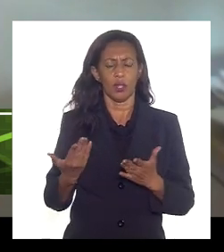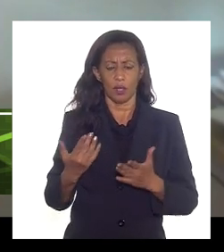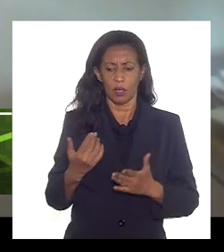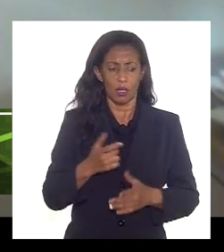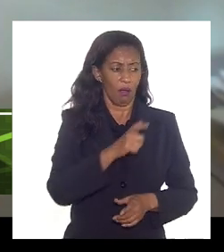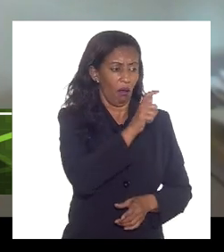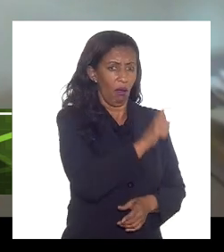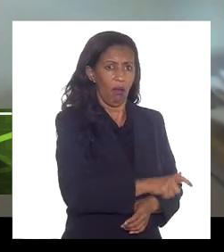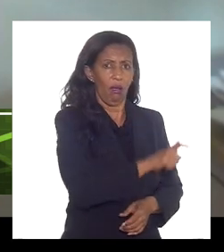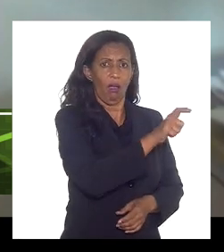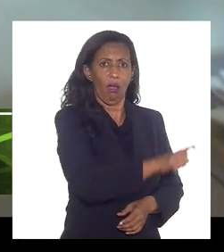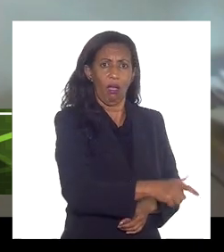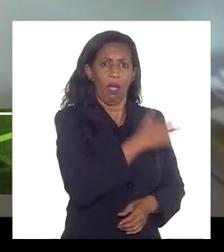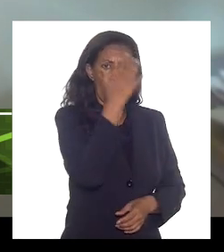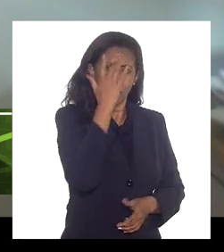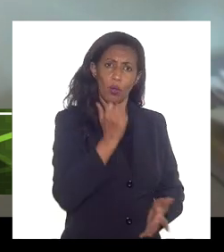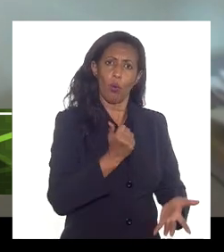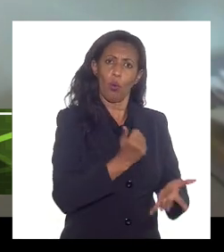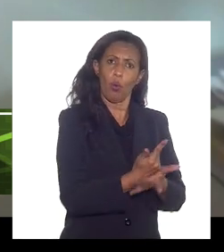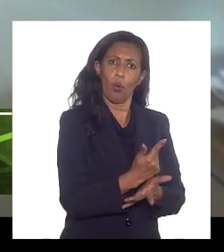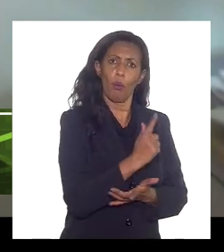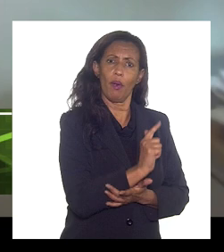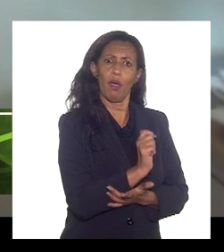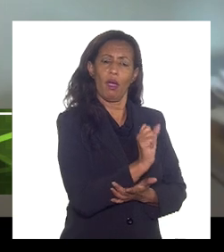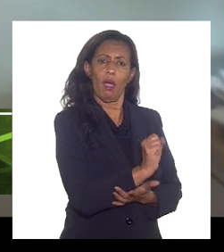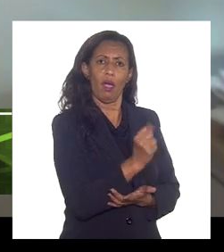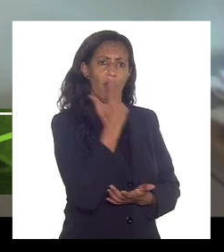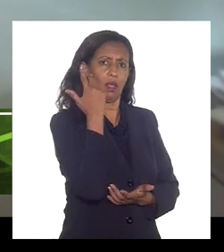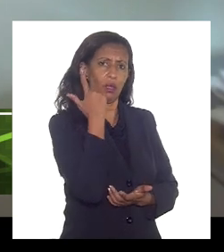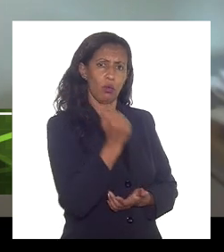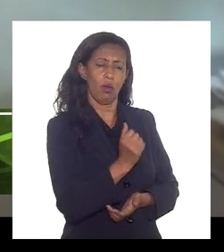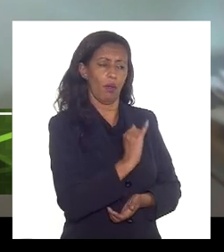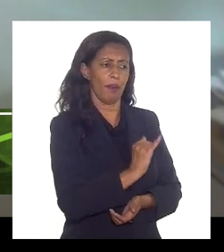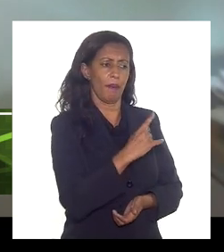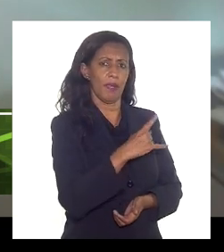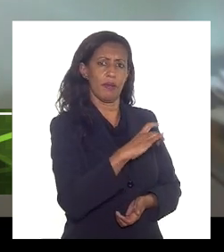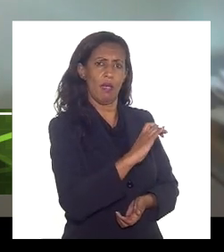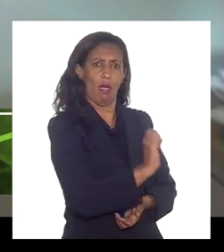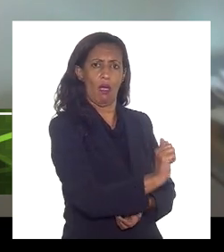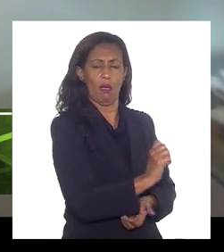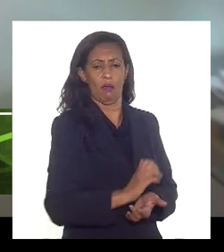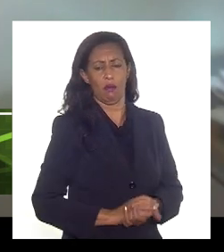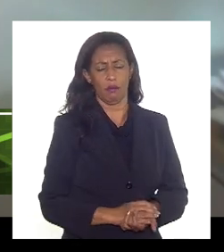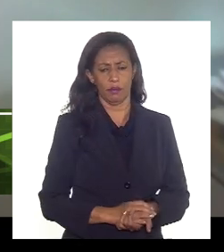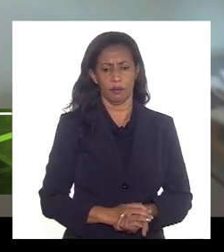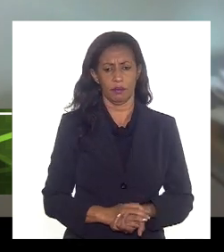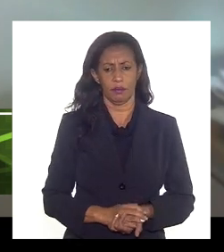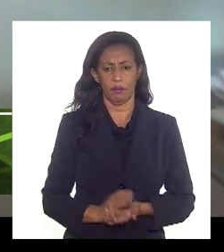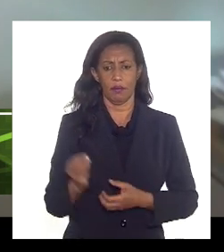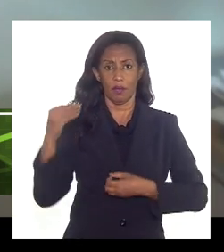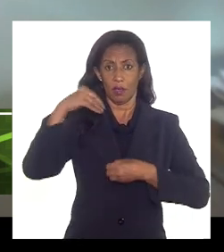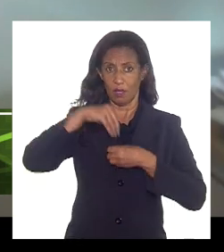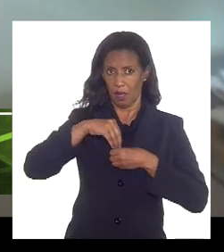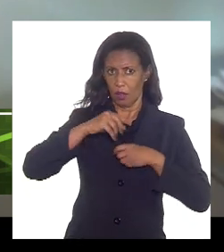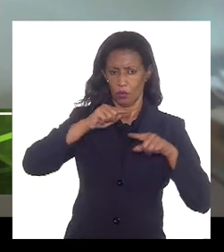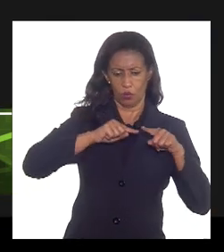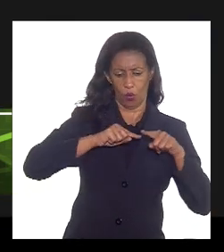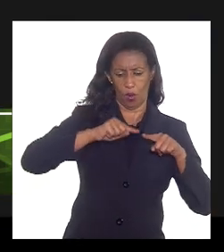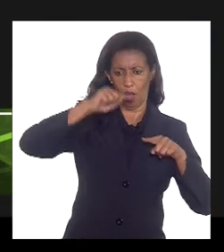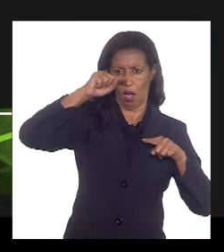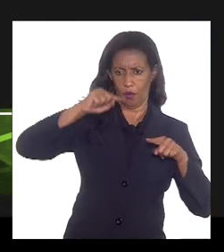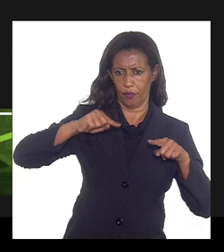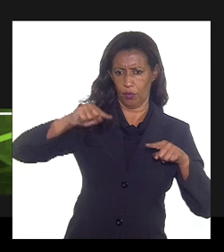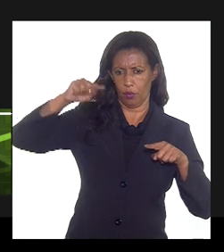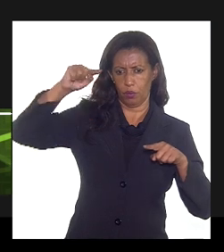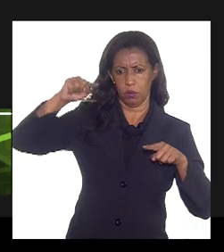cidadão que consome esse gás natural que é o IPCA e terceiro dentro do seu gráfico